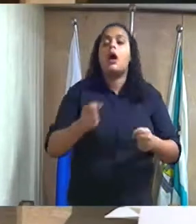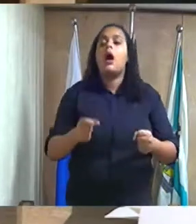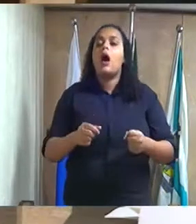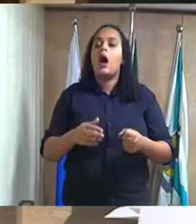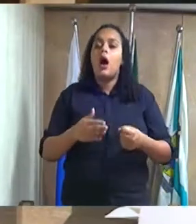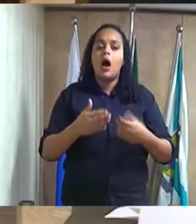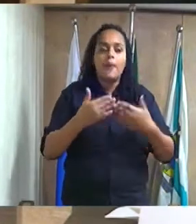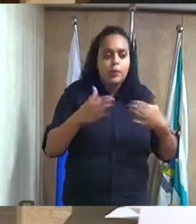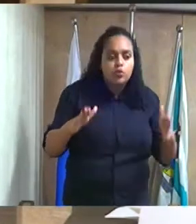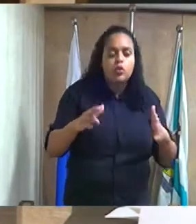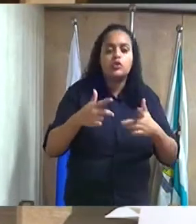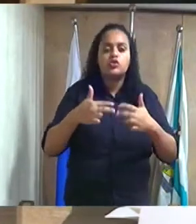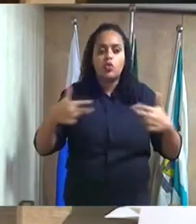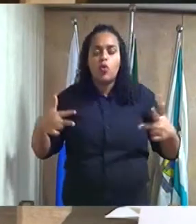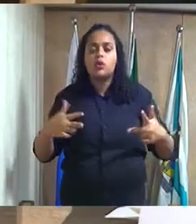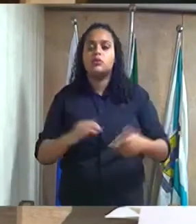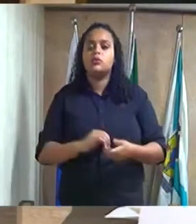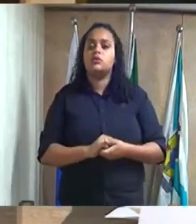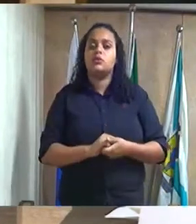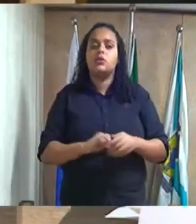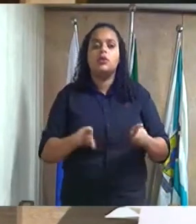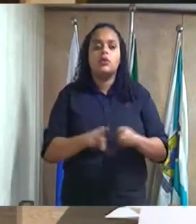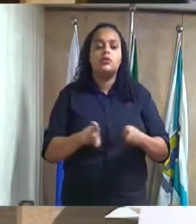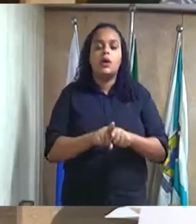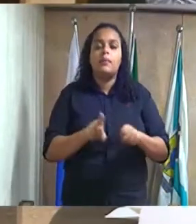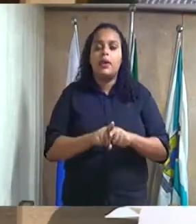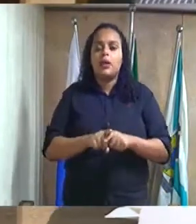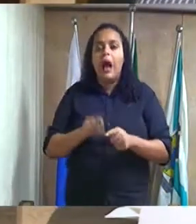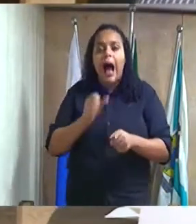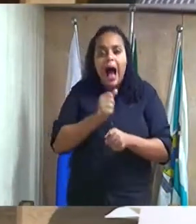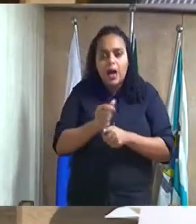especiais e aluguel social